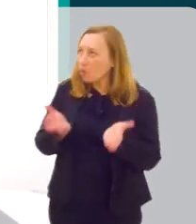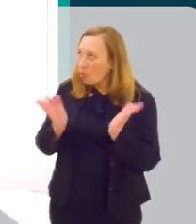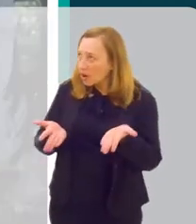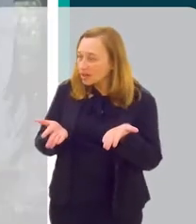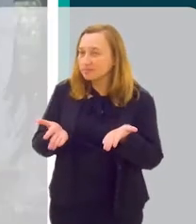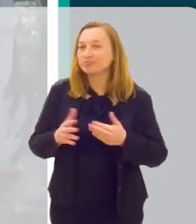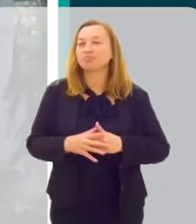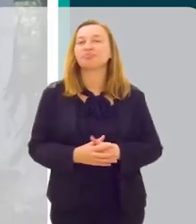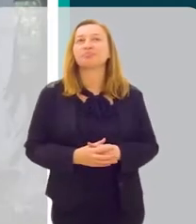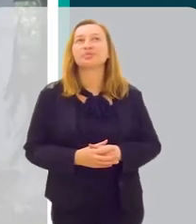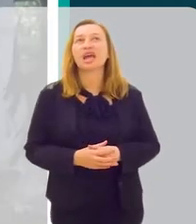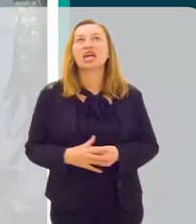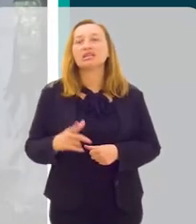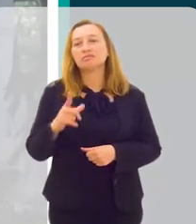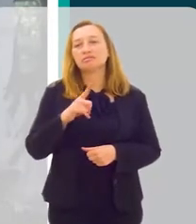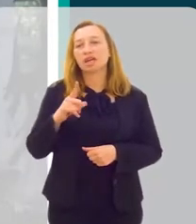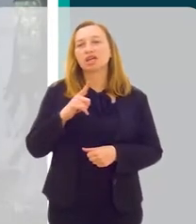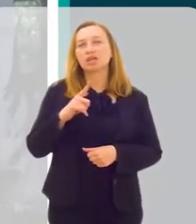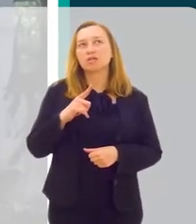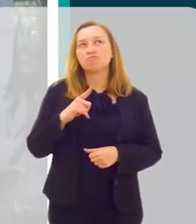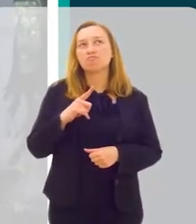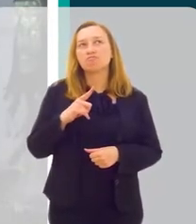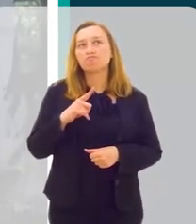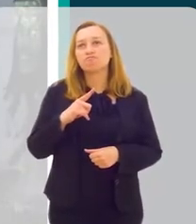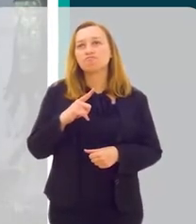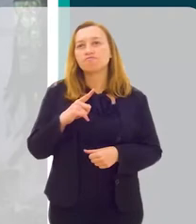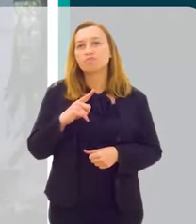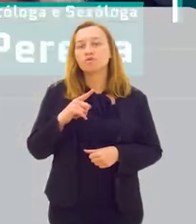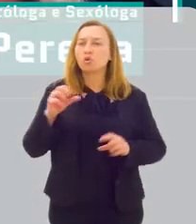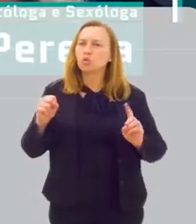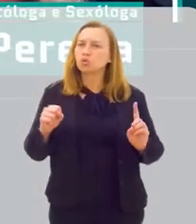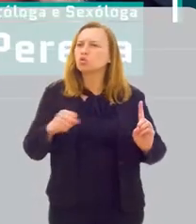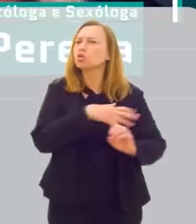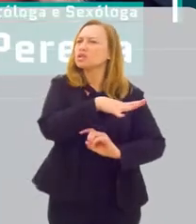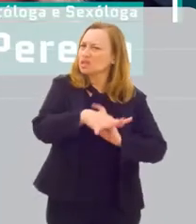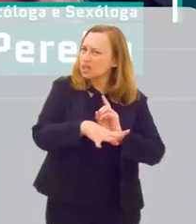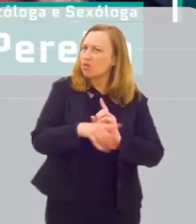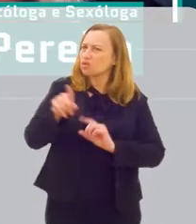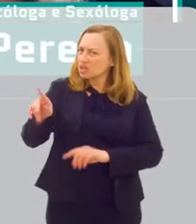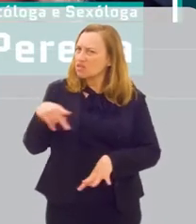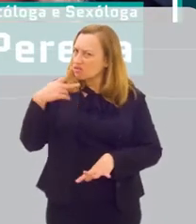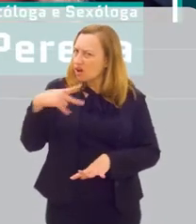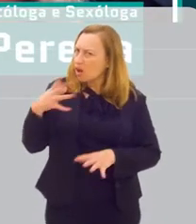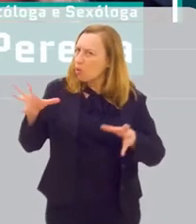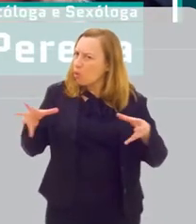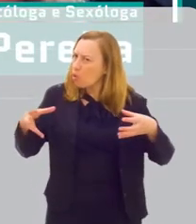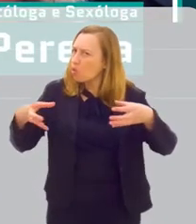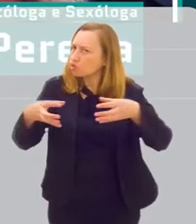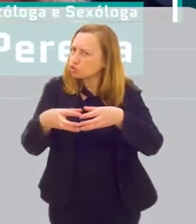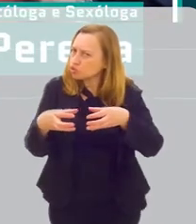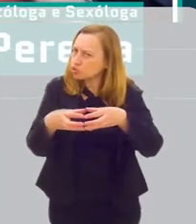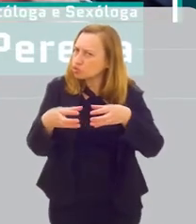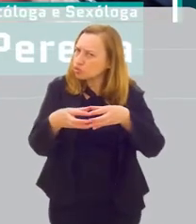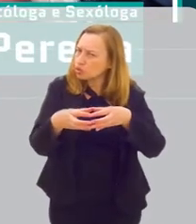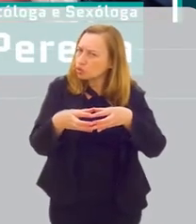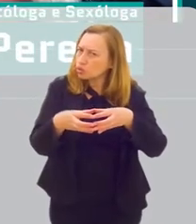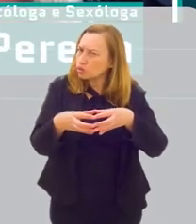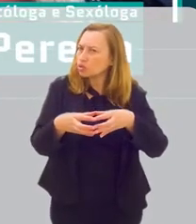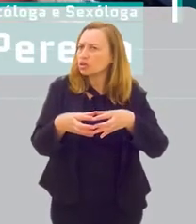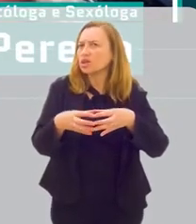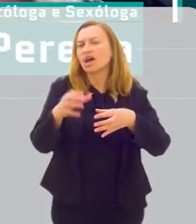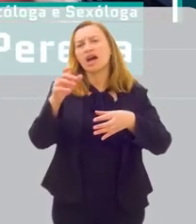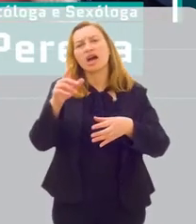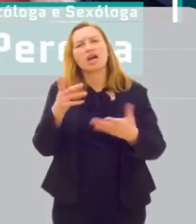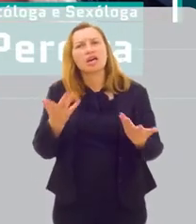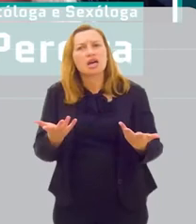Agora, a gente tem o aspecto também social, né? Que você falou, que é um conjunto, né? Tem